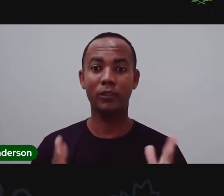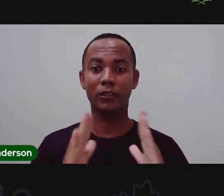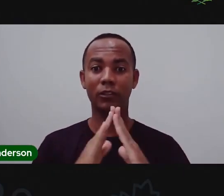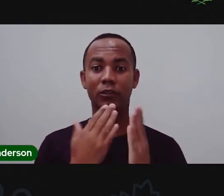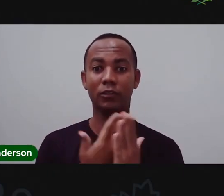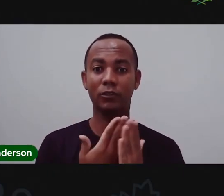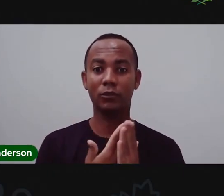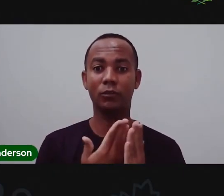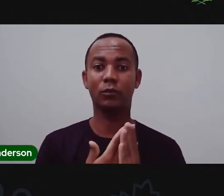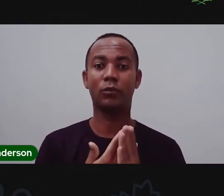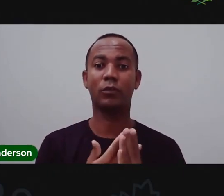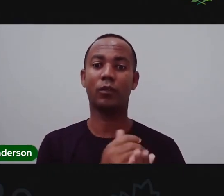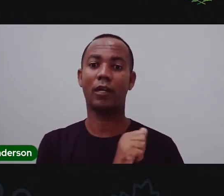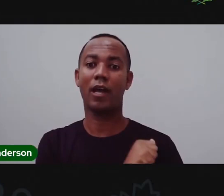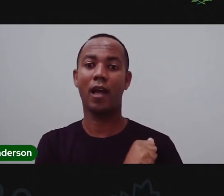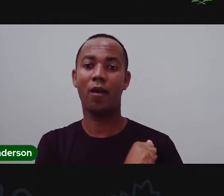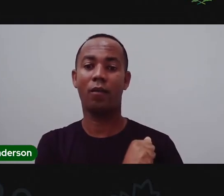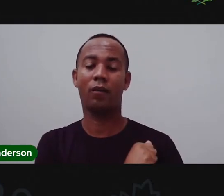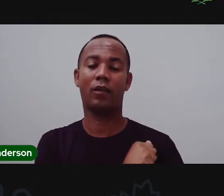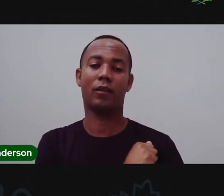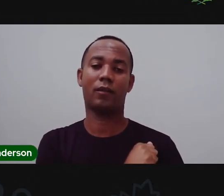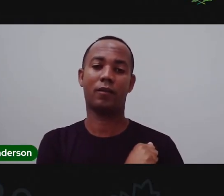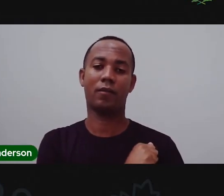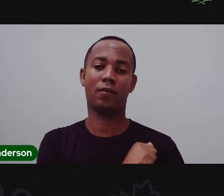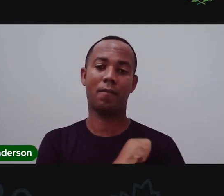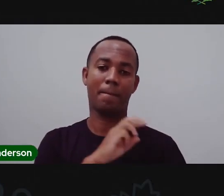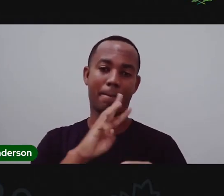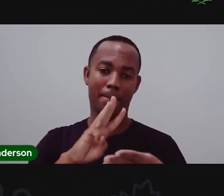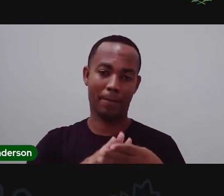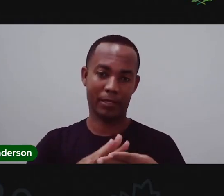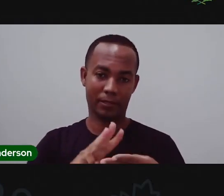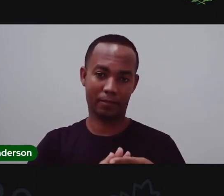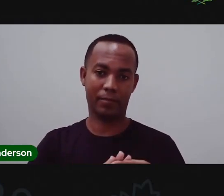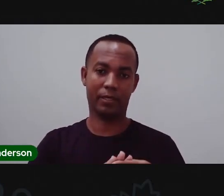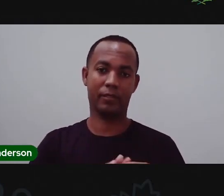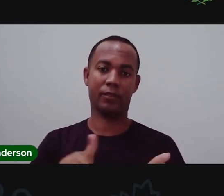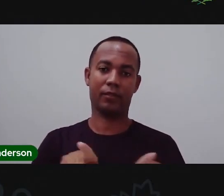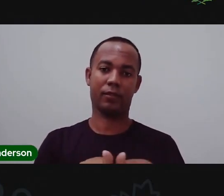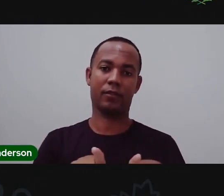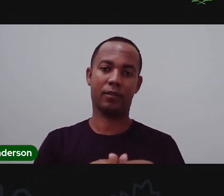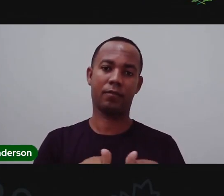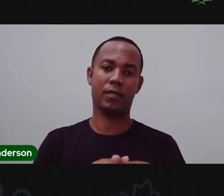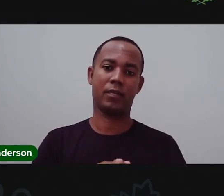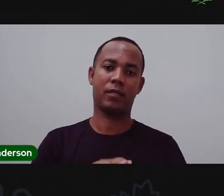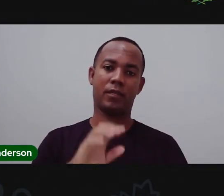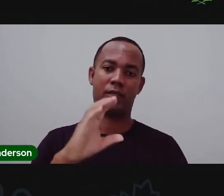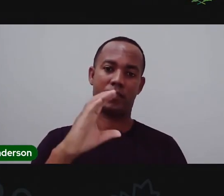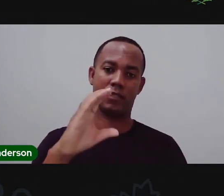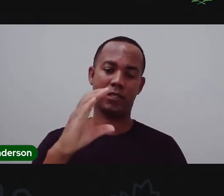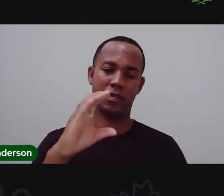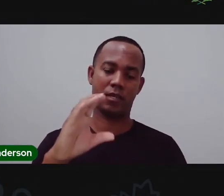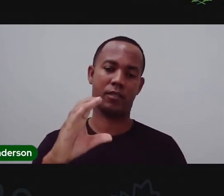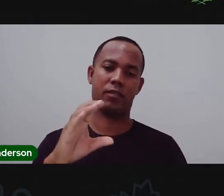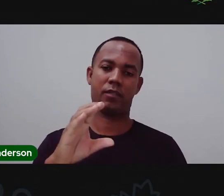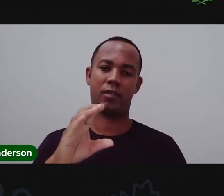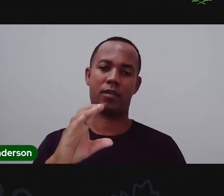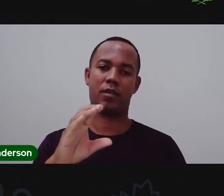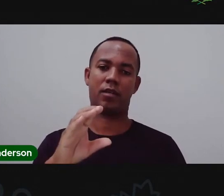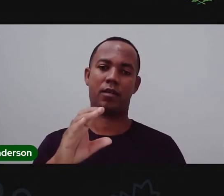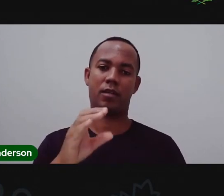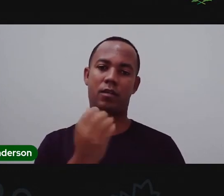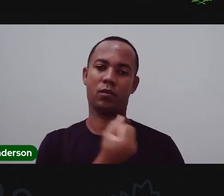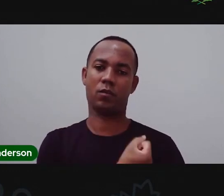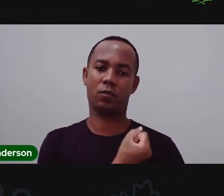matemática e ciências da natureza, nossa aula 7, hoje 15 de abril de